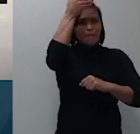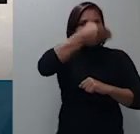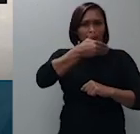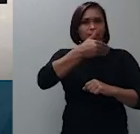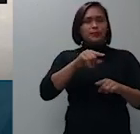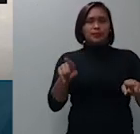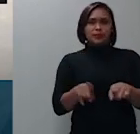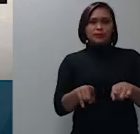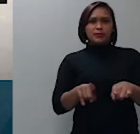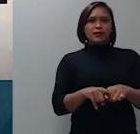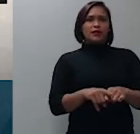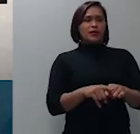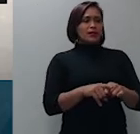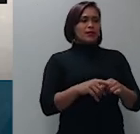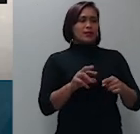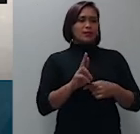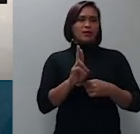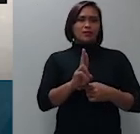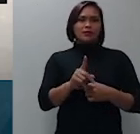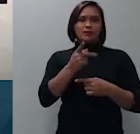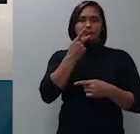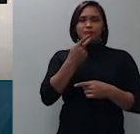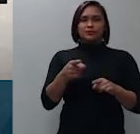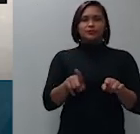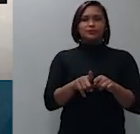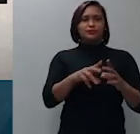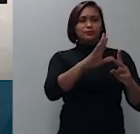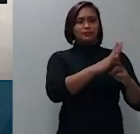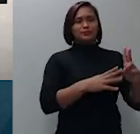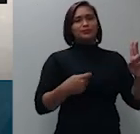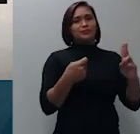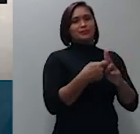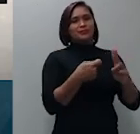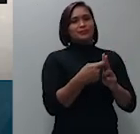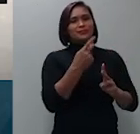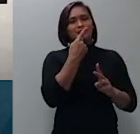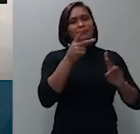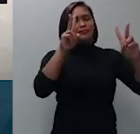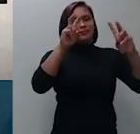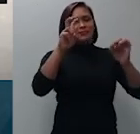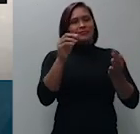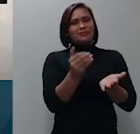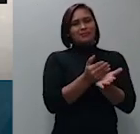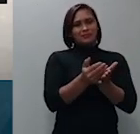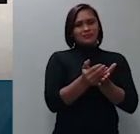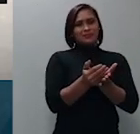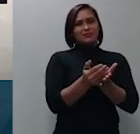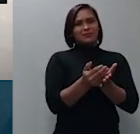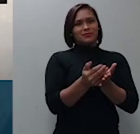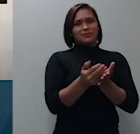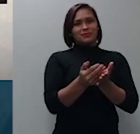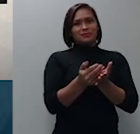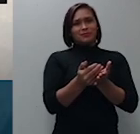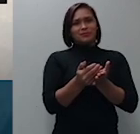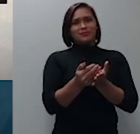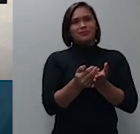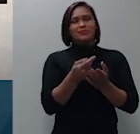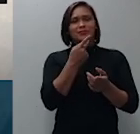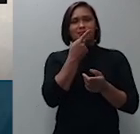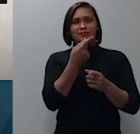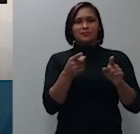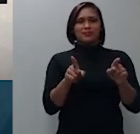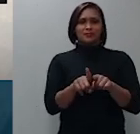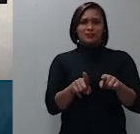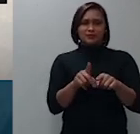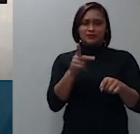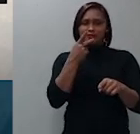reclamo em 15 de 7 considerando como termo inicial do prazo recursal a data da publicação que indeferira o